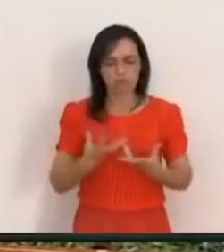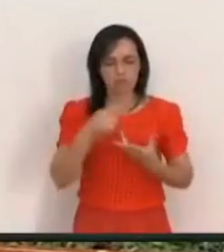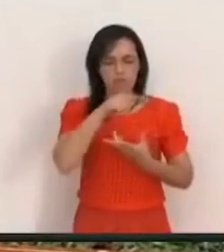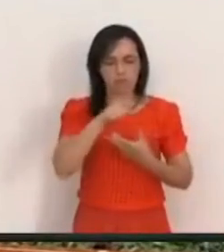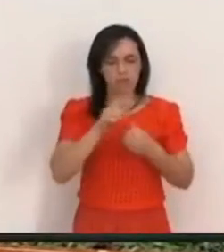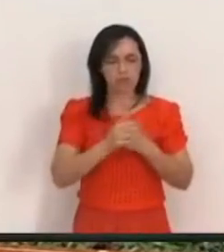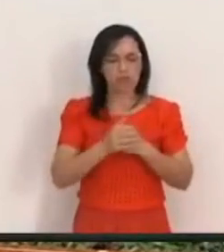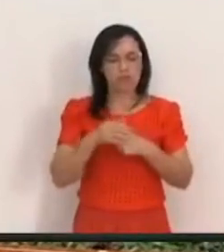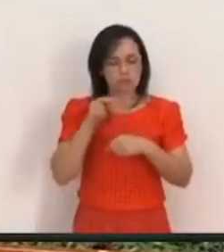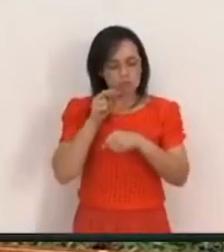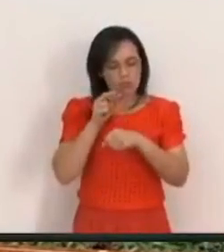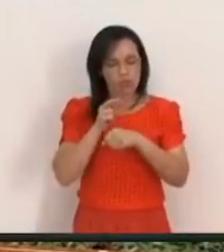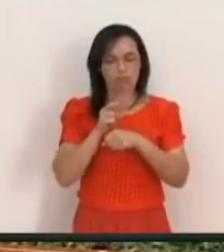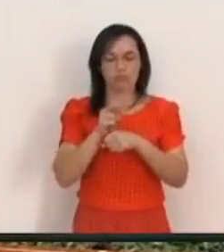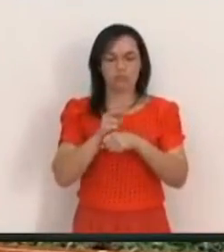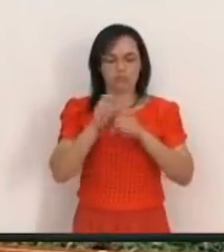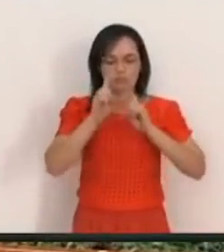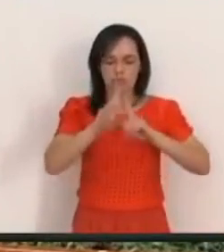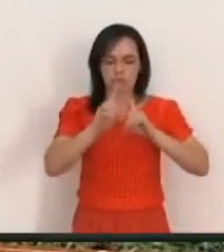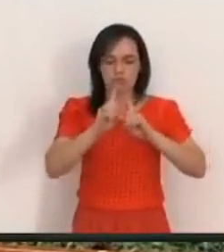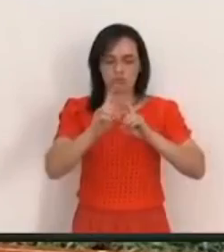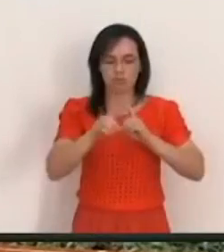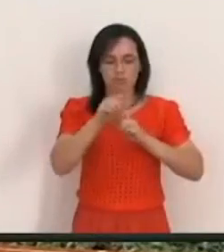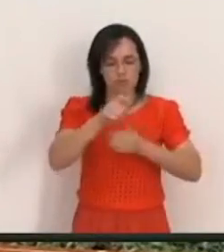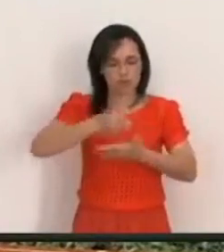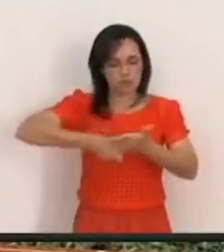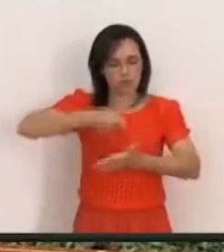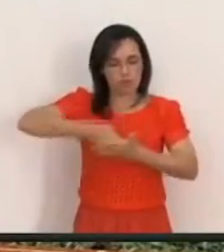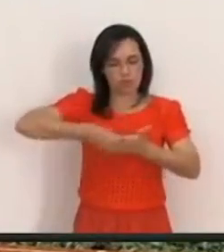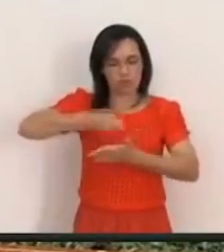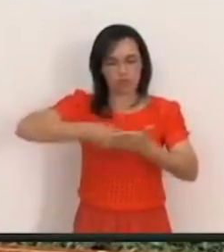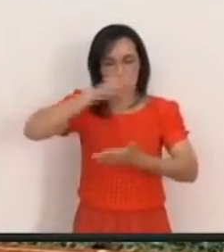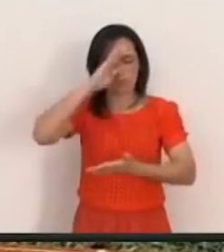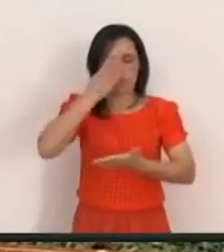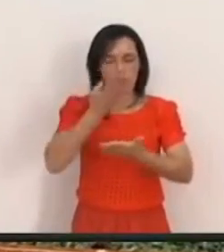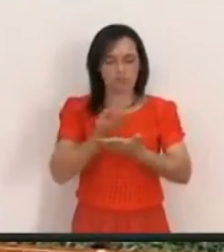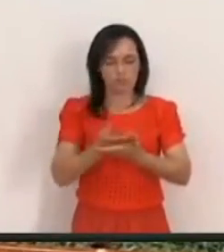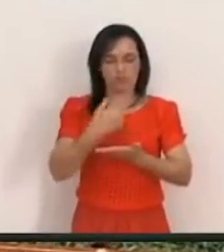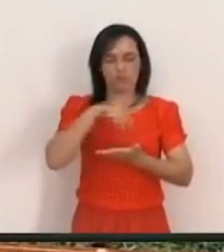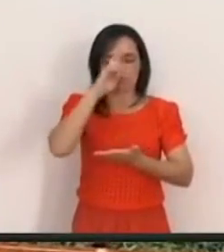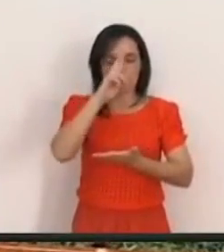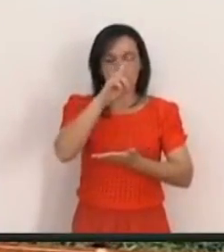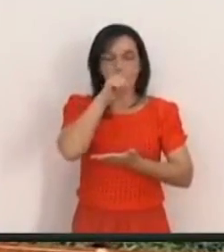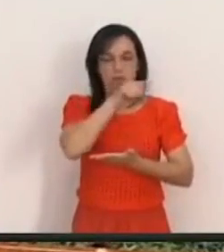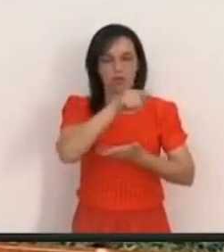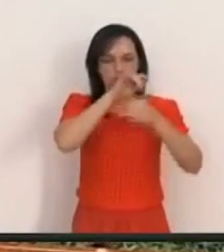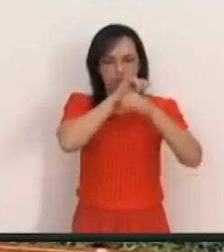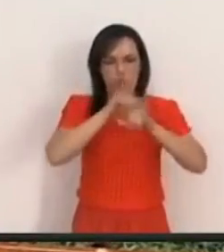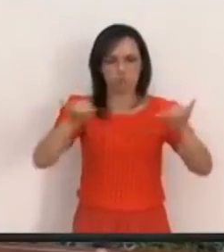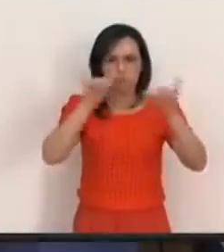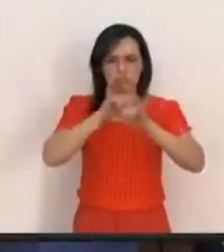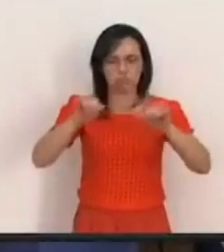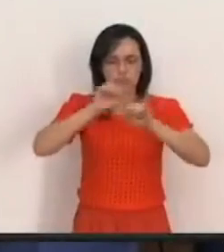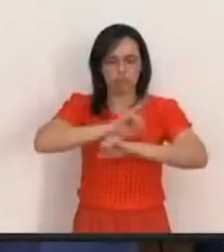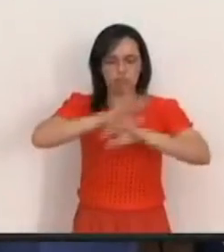defensor Da sã doutrina Que batalhe pela fé Que uma vez Foi dada aos santos E que seja Um pregoeiro Da